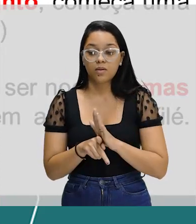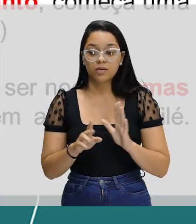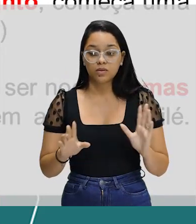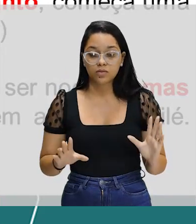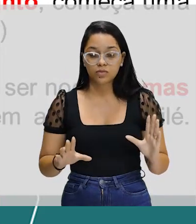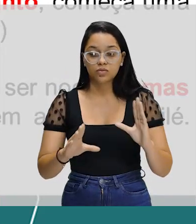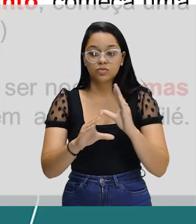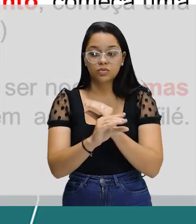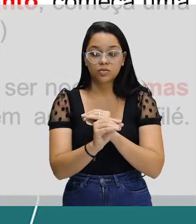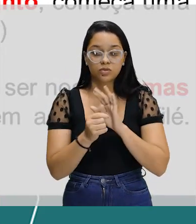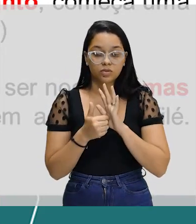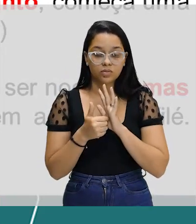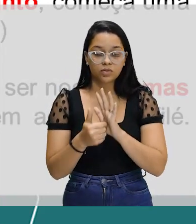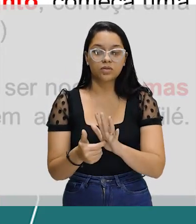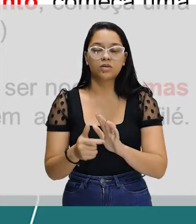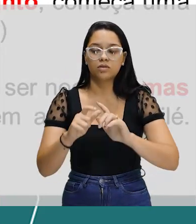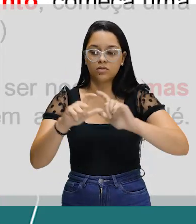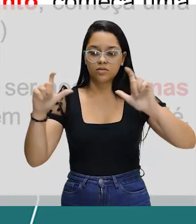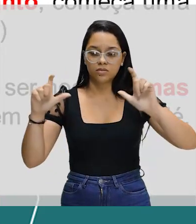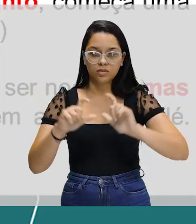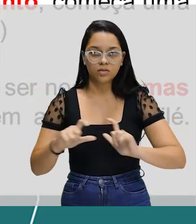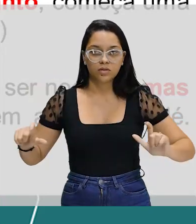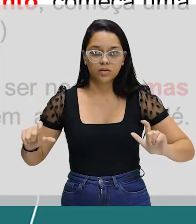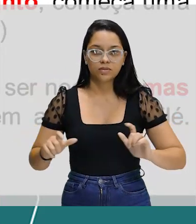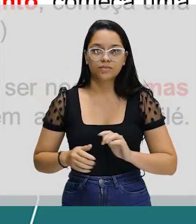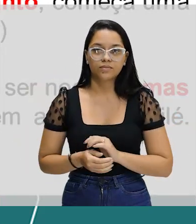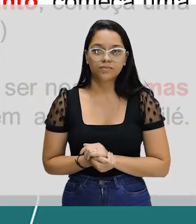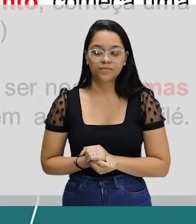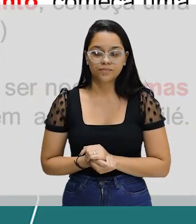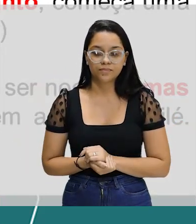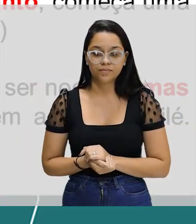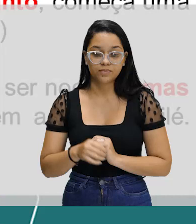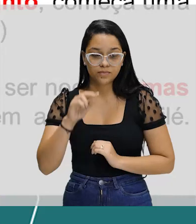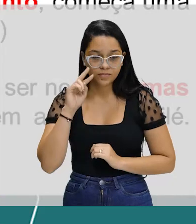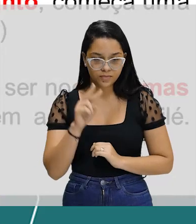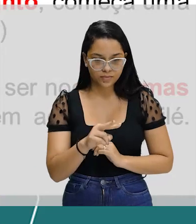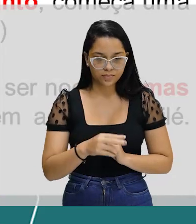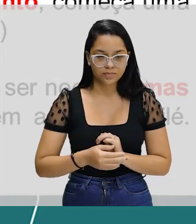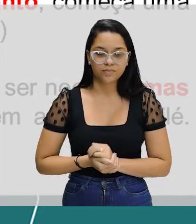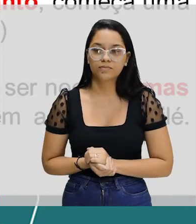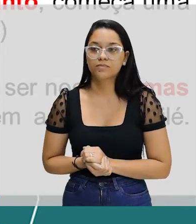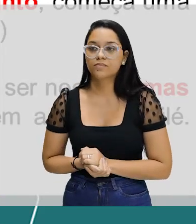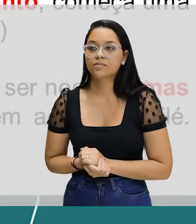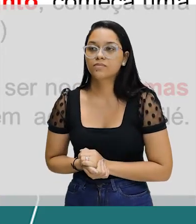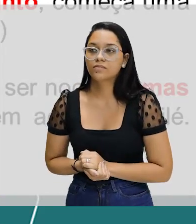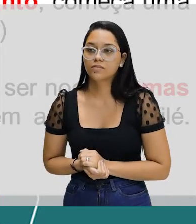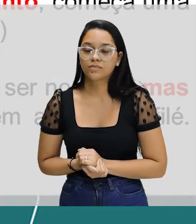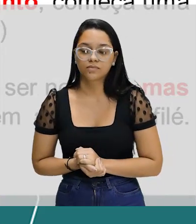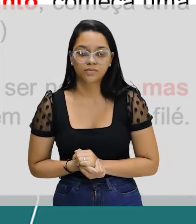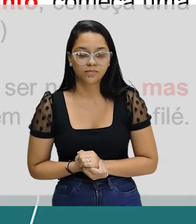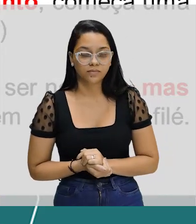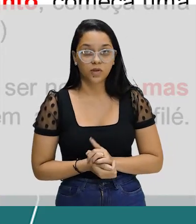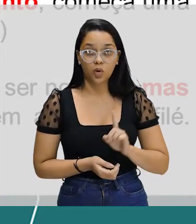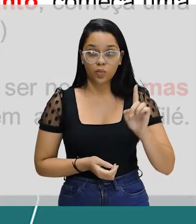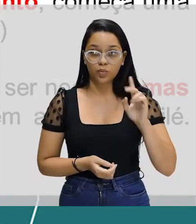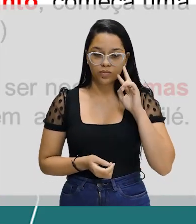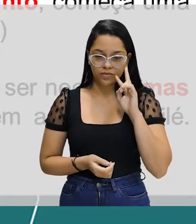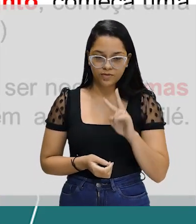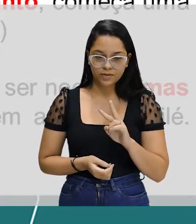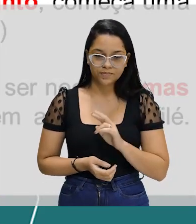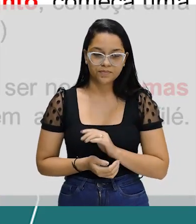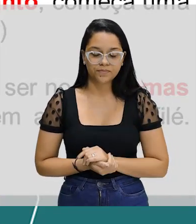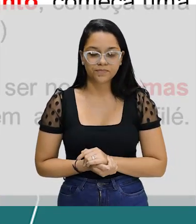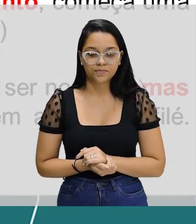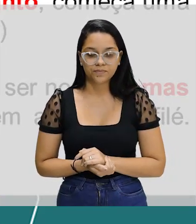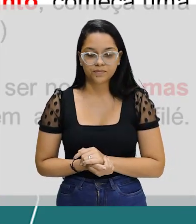conjunções em destaque nos seguintes enunciados. Prestem bem atenção. Enunciado 1. Acompanhe na sua